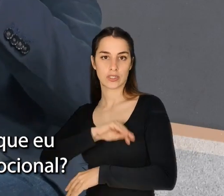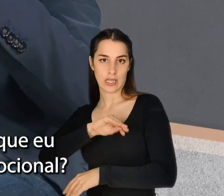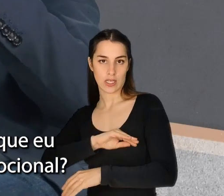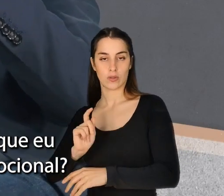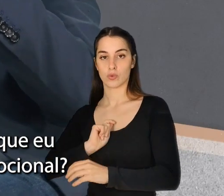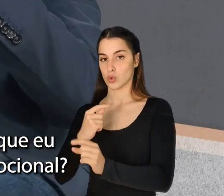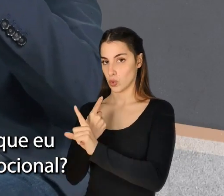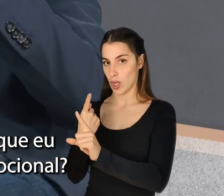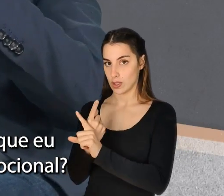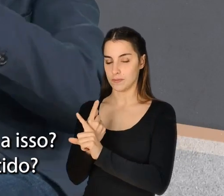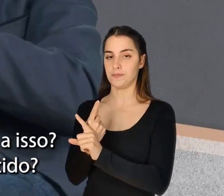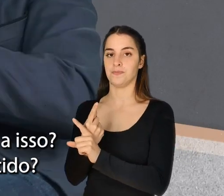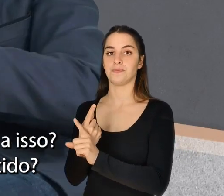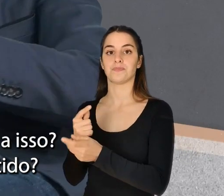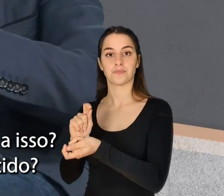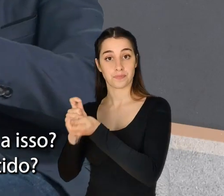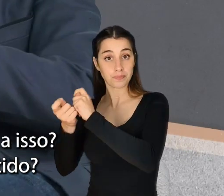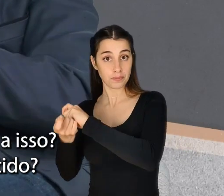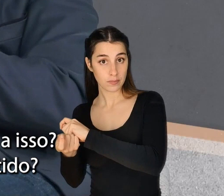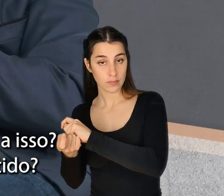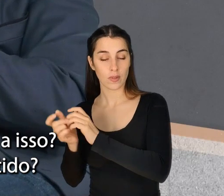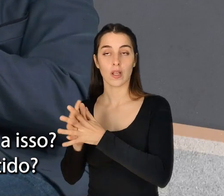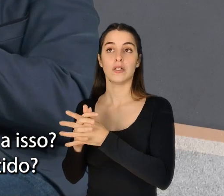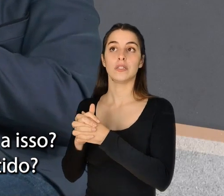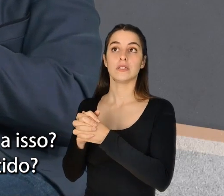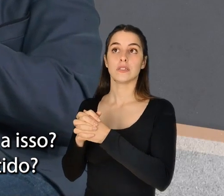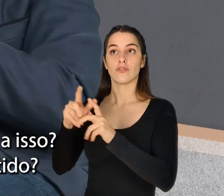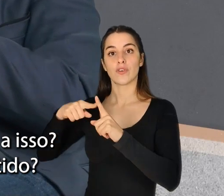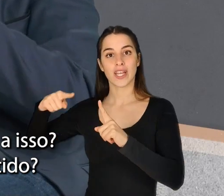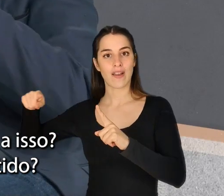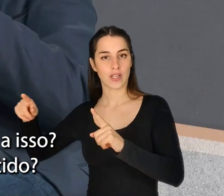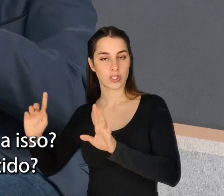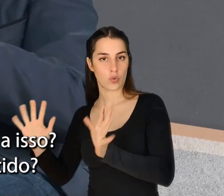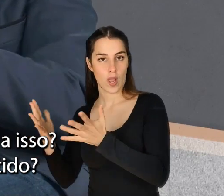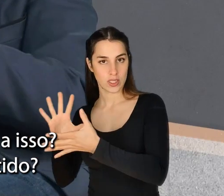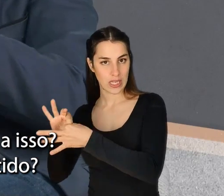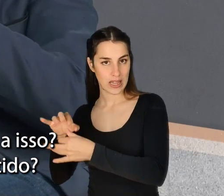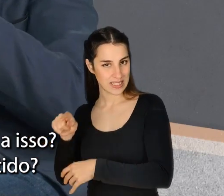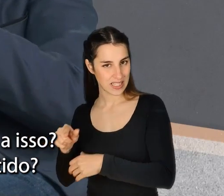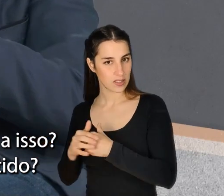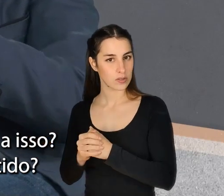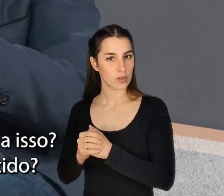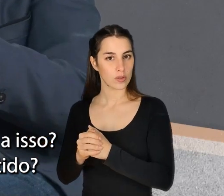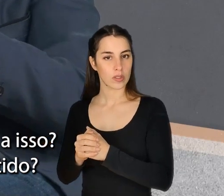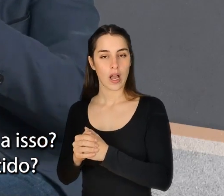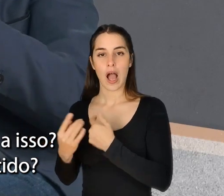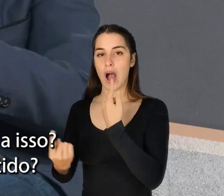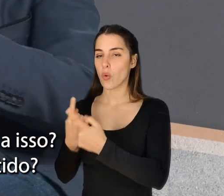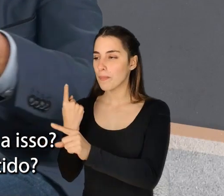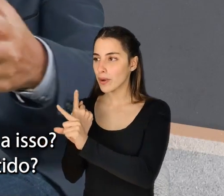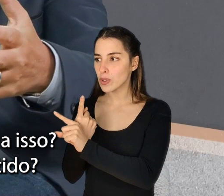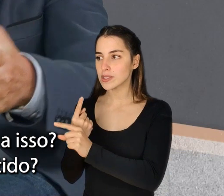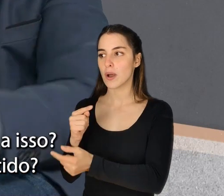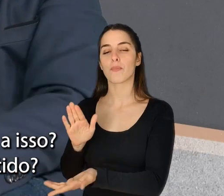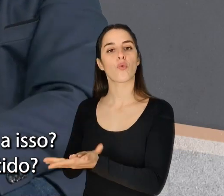salário emocional, que variáveis é que podem estar ligadas a isso? se há alguma